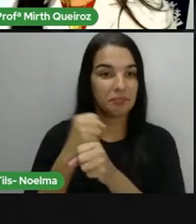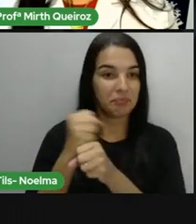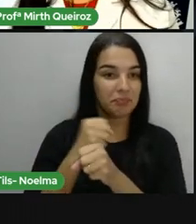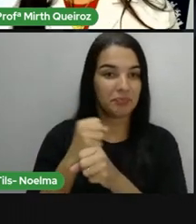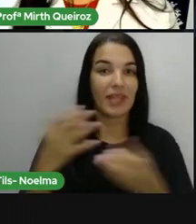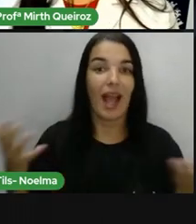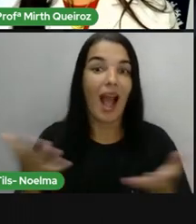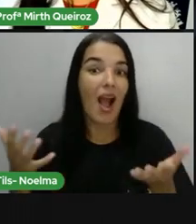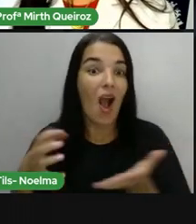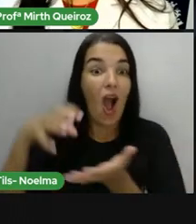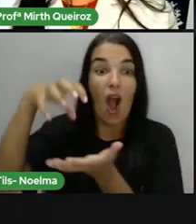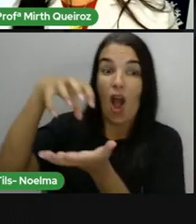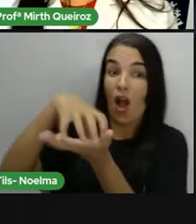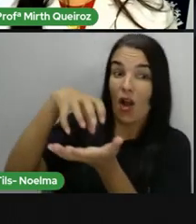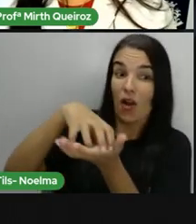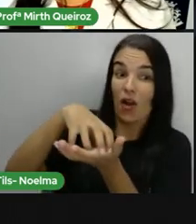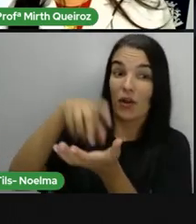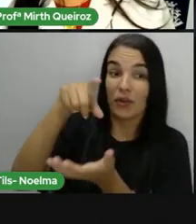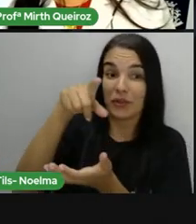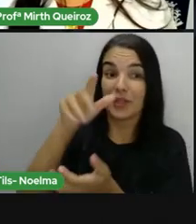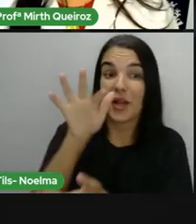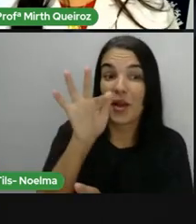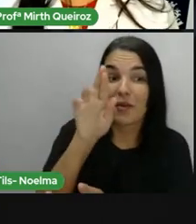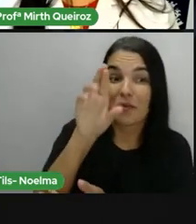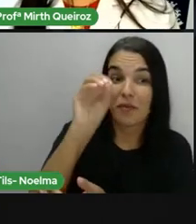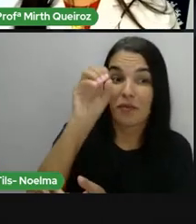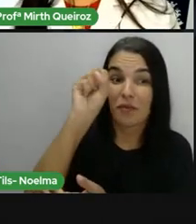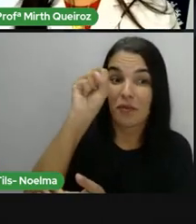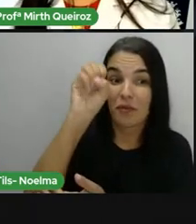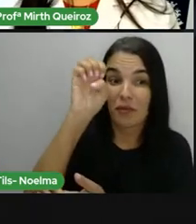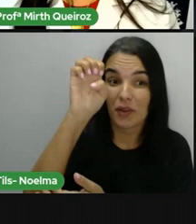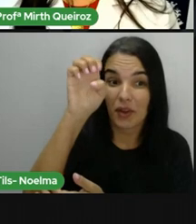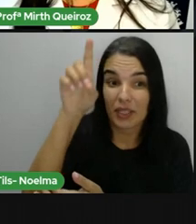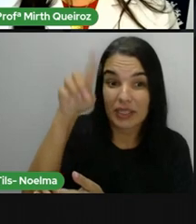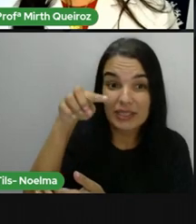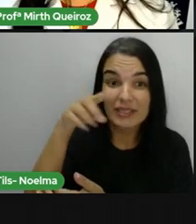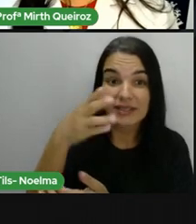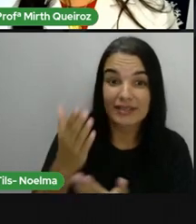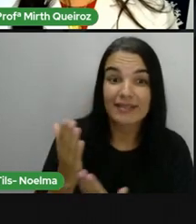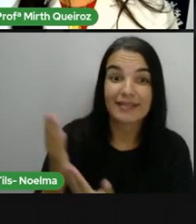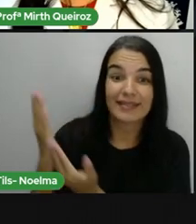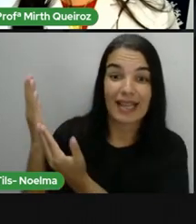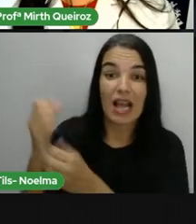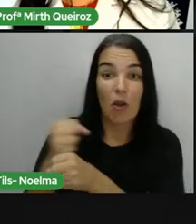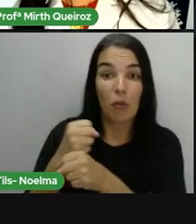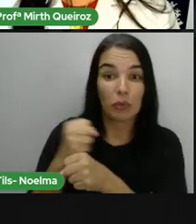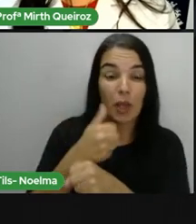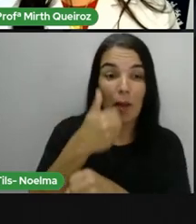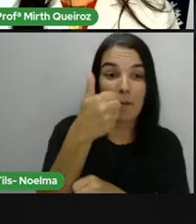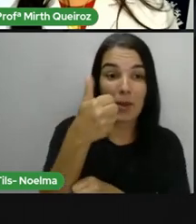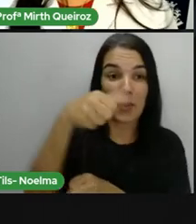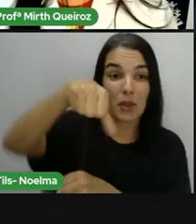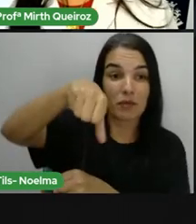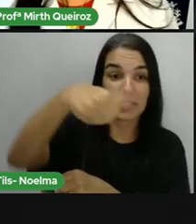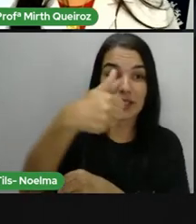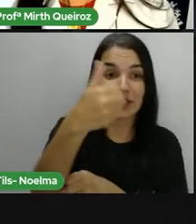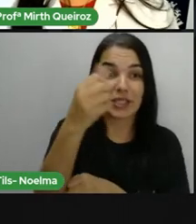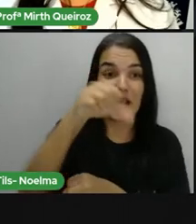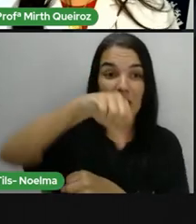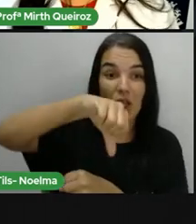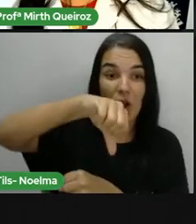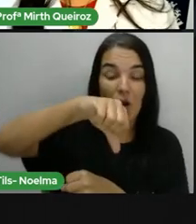século. Coreto da Praça Frois da Mota, também, construído em 1919, pelo intendente